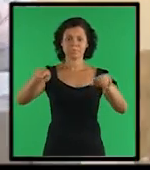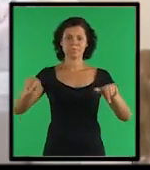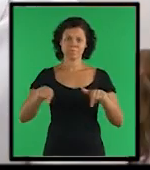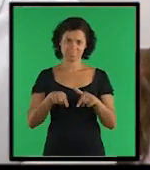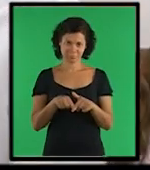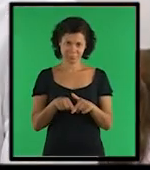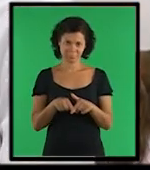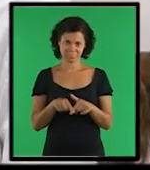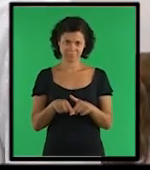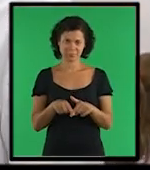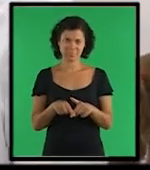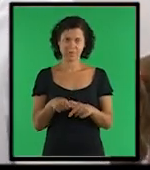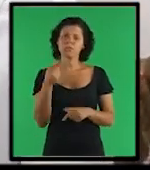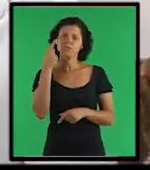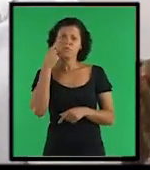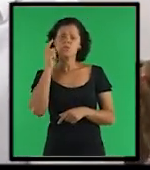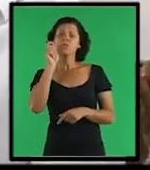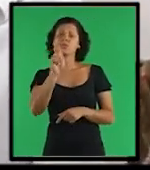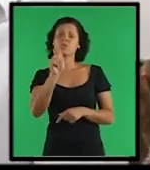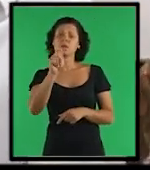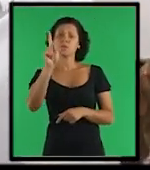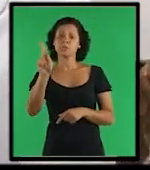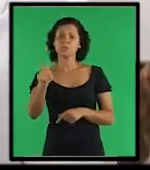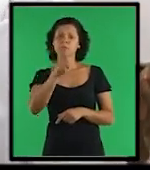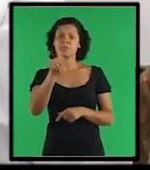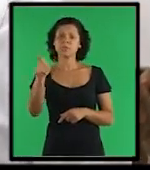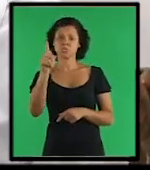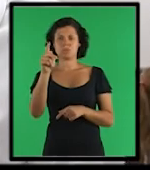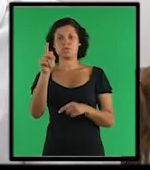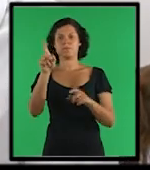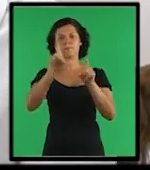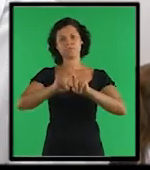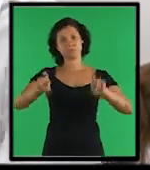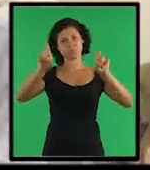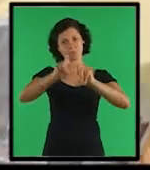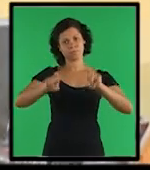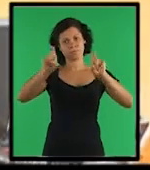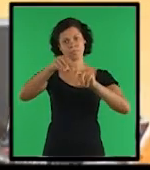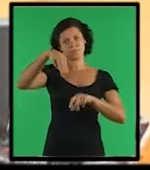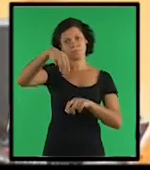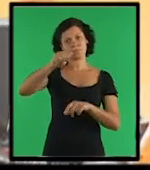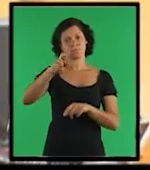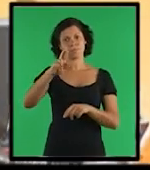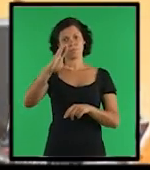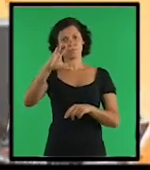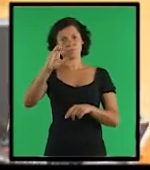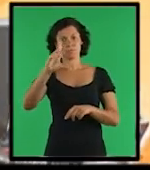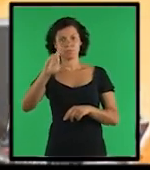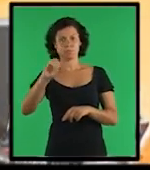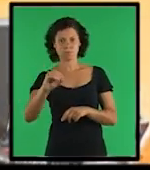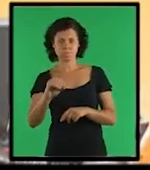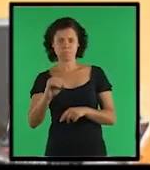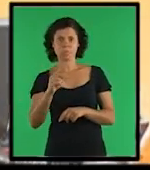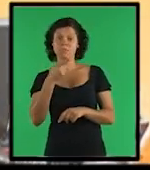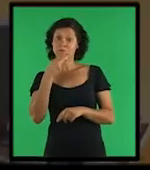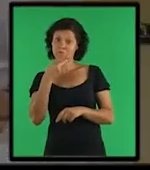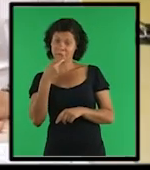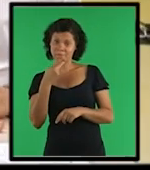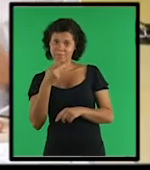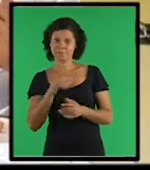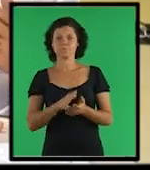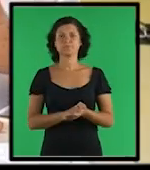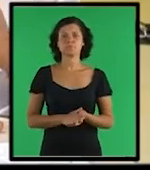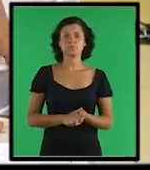a sala de aula. Vamos ver o que o professor de informática Marcelo Ferrari tem a dizer sobre o ambiente virtual de aprendizagem.